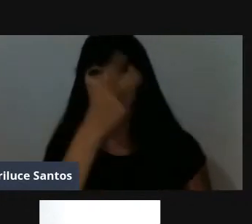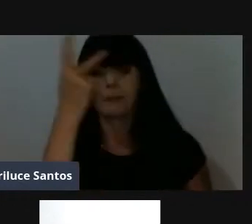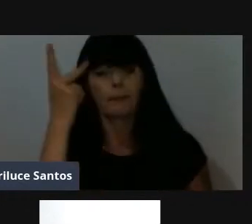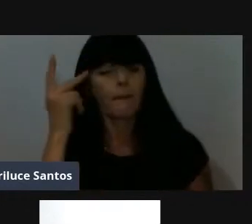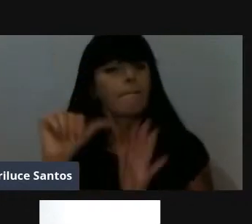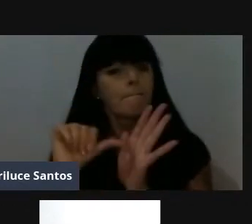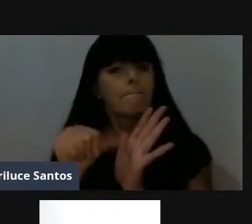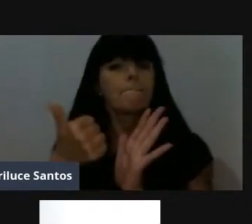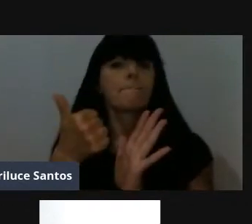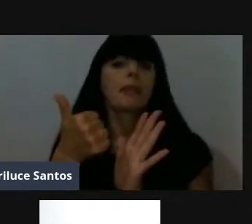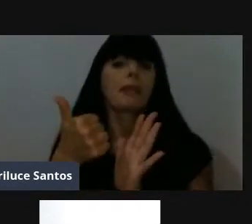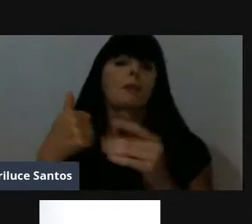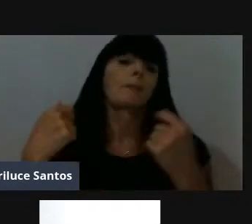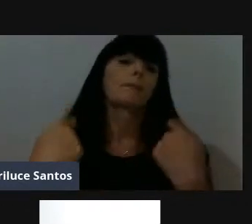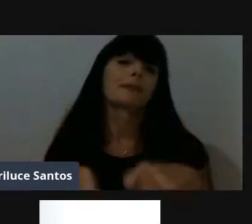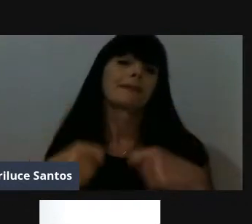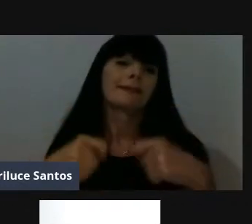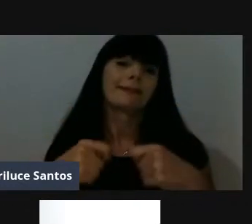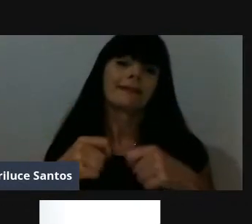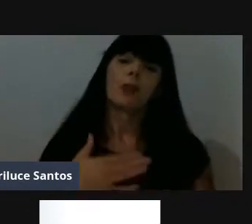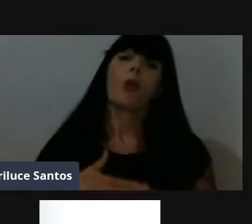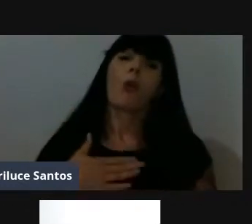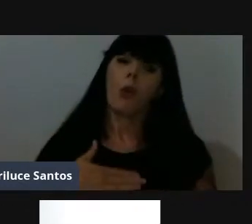primeiramente, você tem que gostar, né,